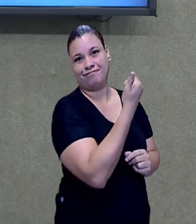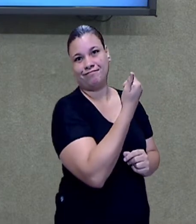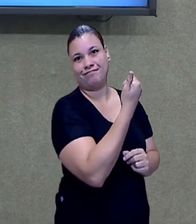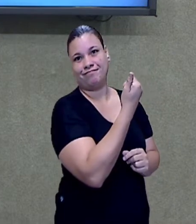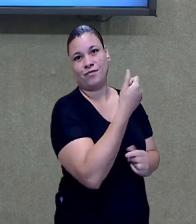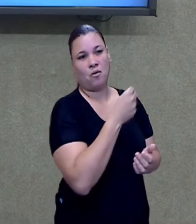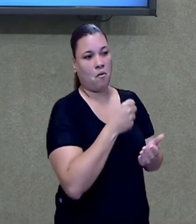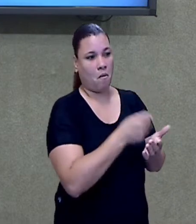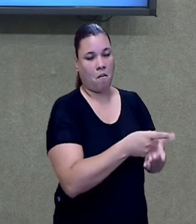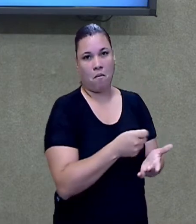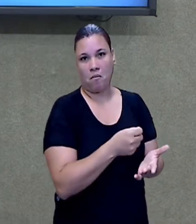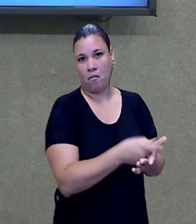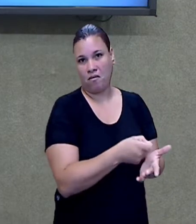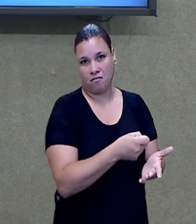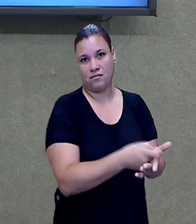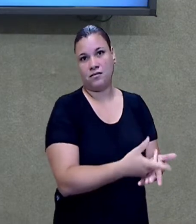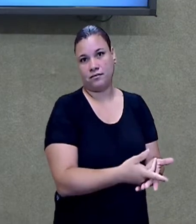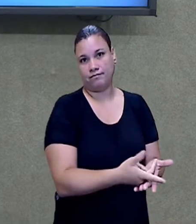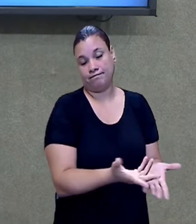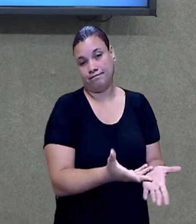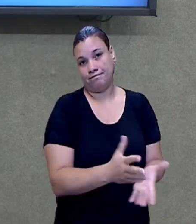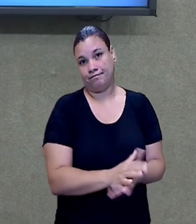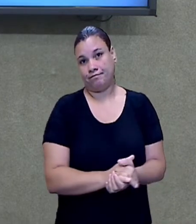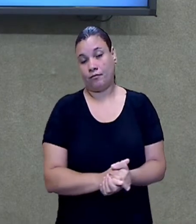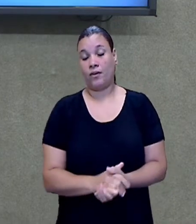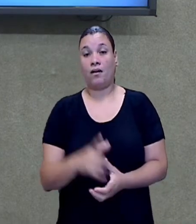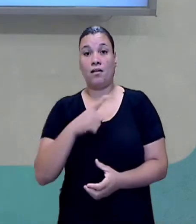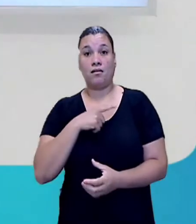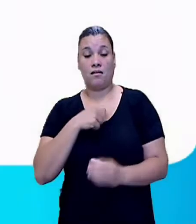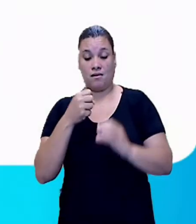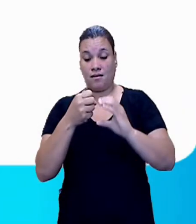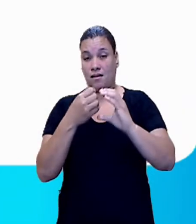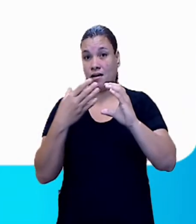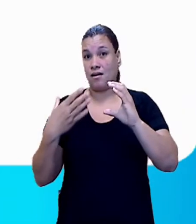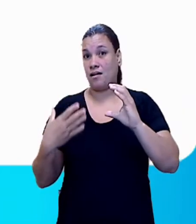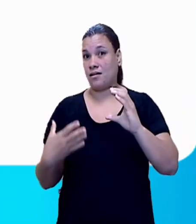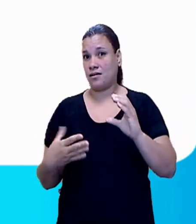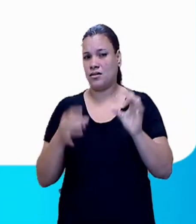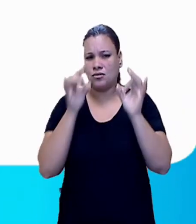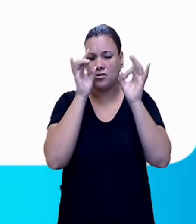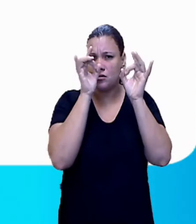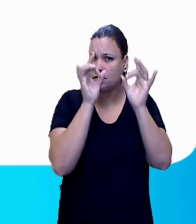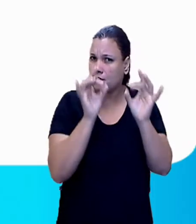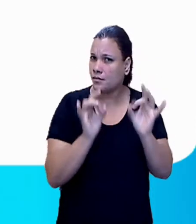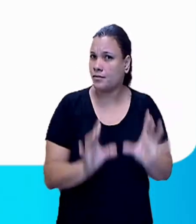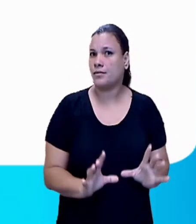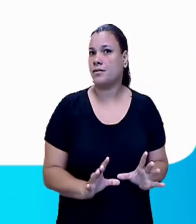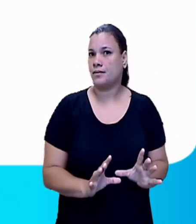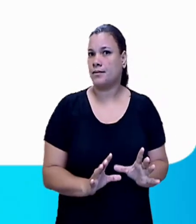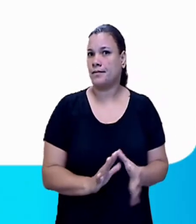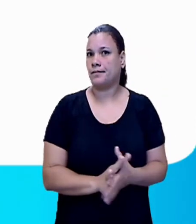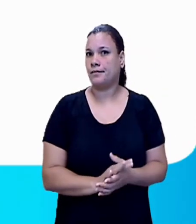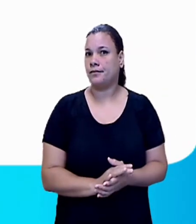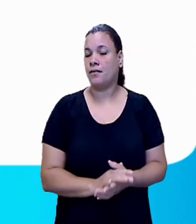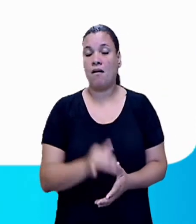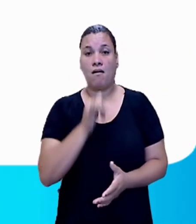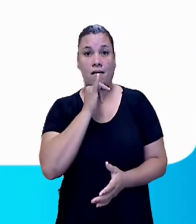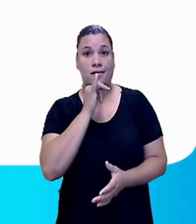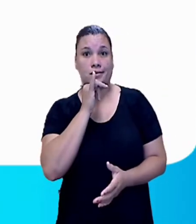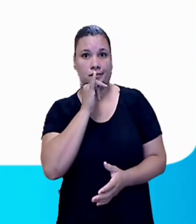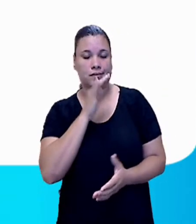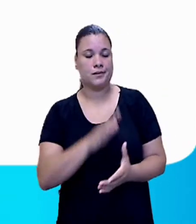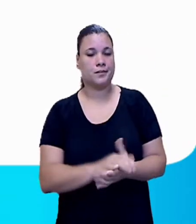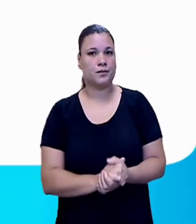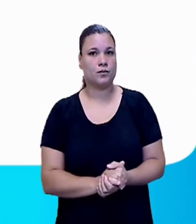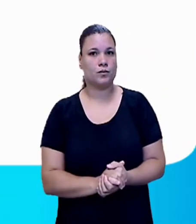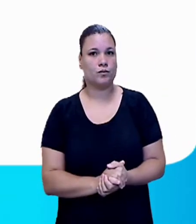tem duas características muito especiais, que é o convencimento do consumidor e algumas